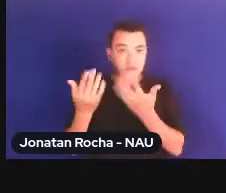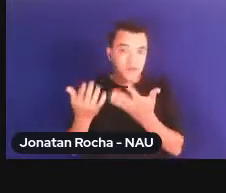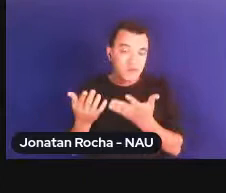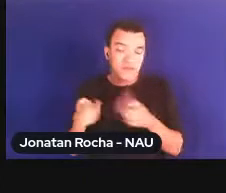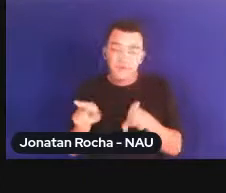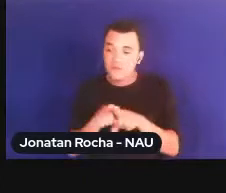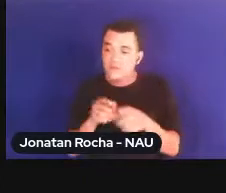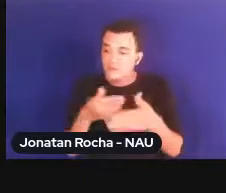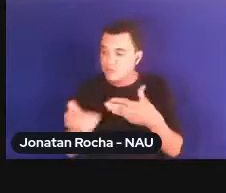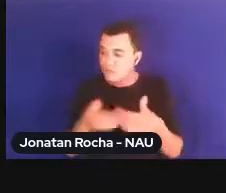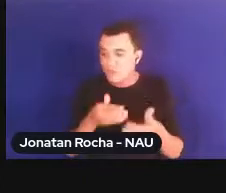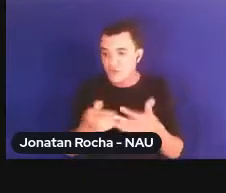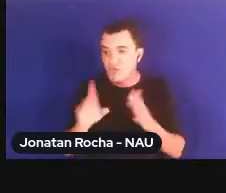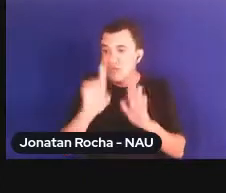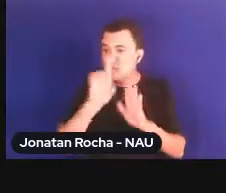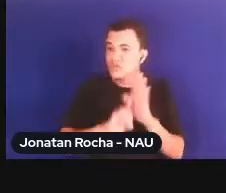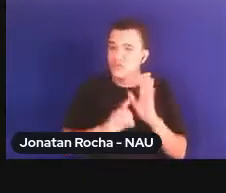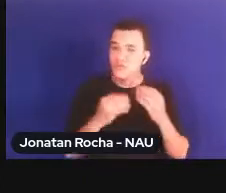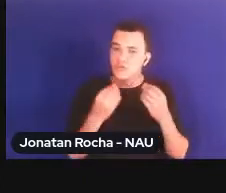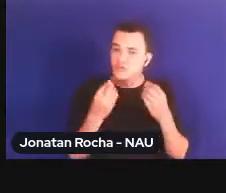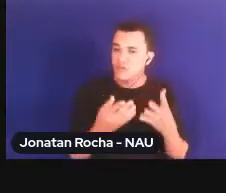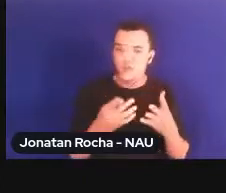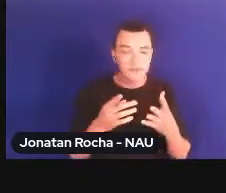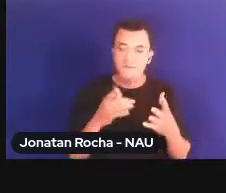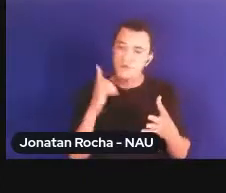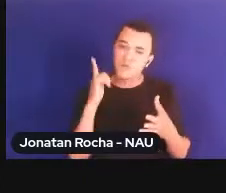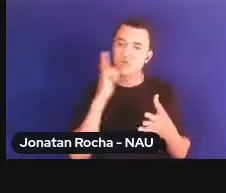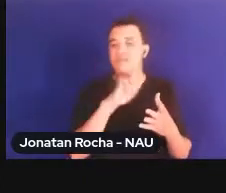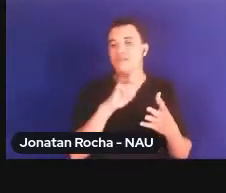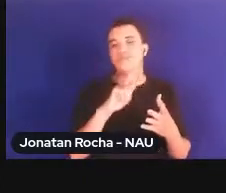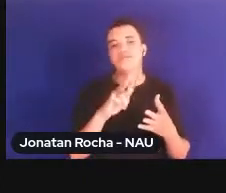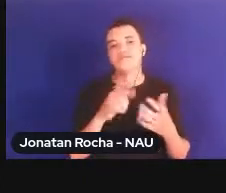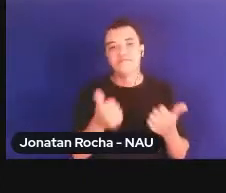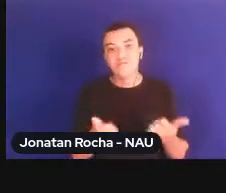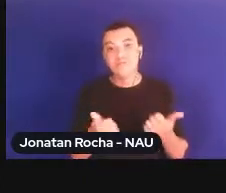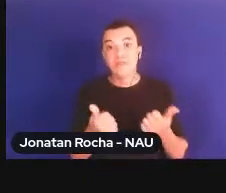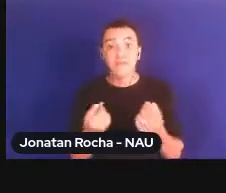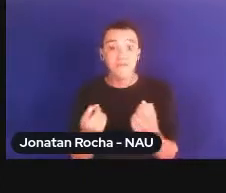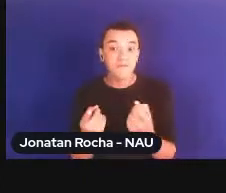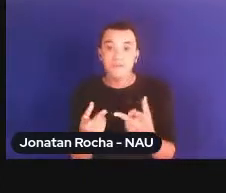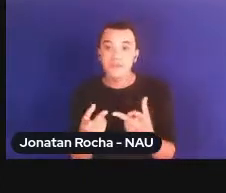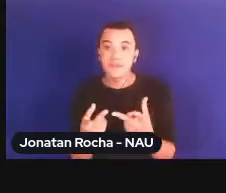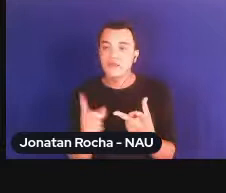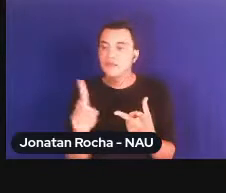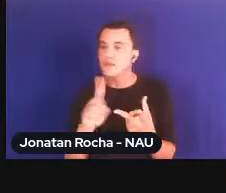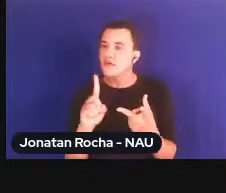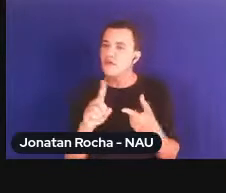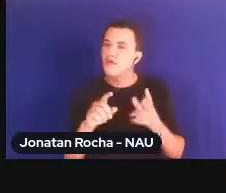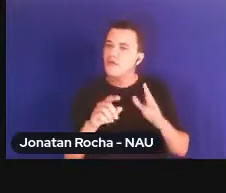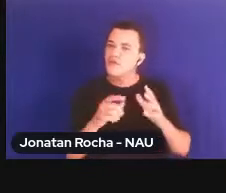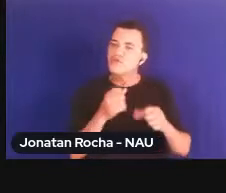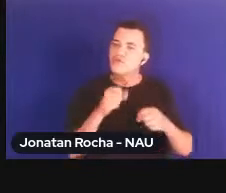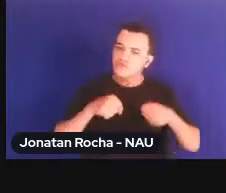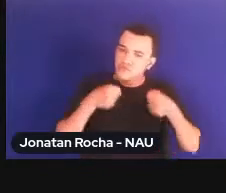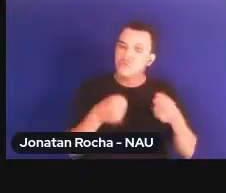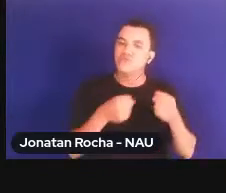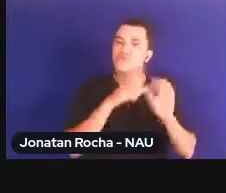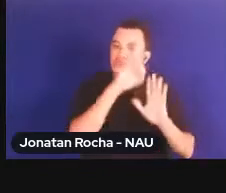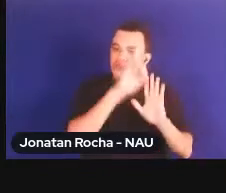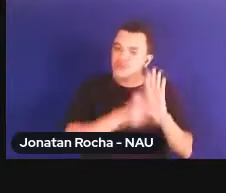direito que não se doa se conquista afinal é o direito que não se vende é o direito que se defende ante qualquer tribunal